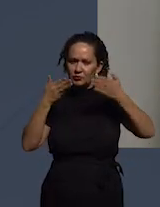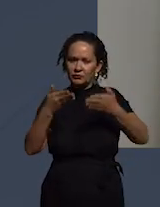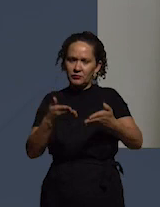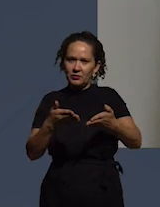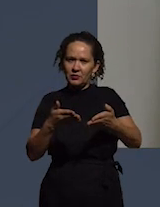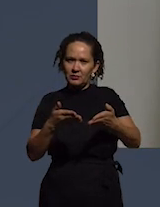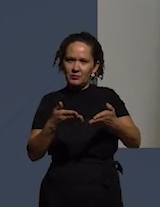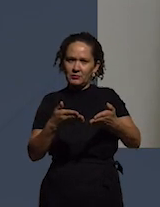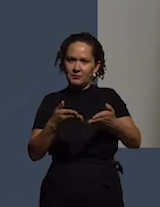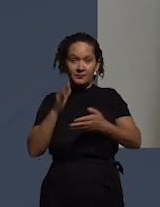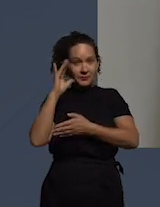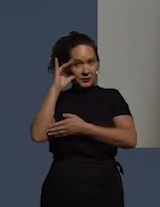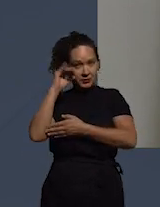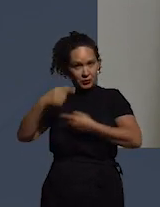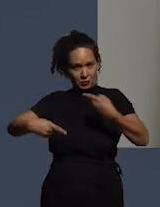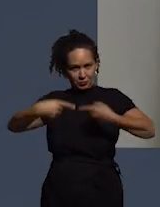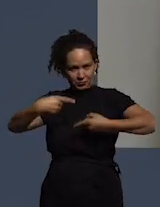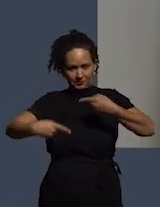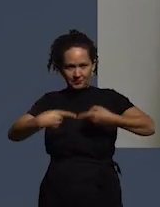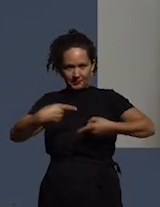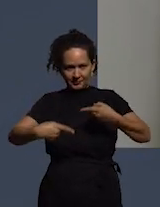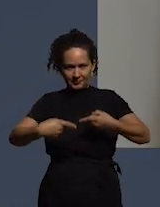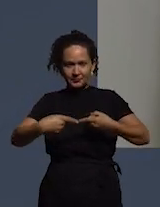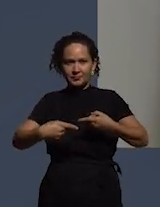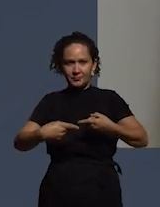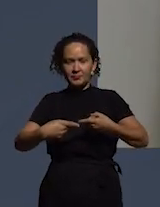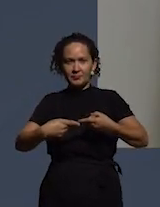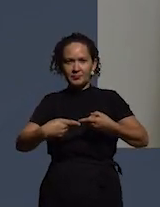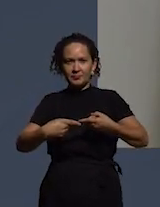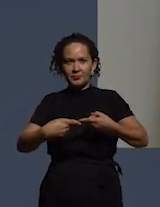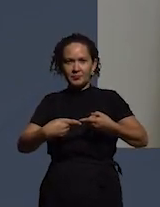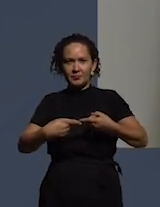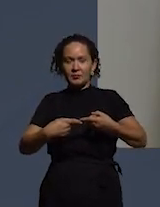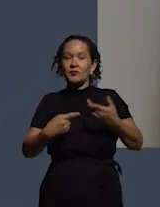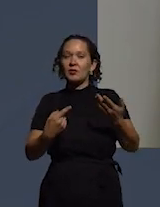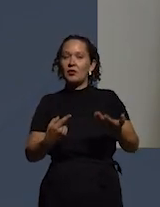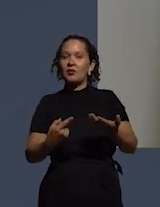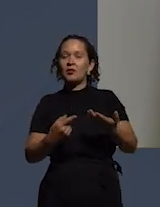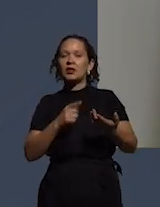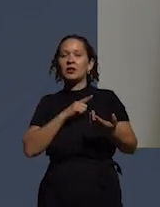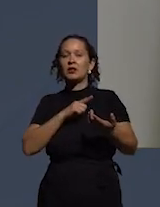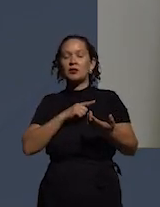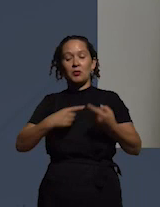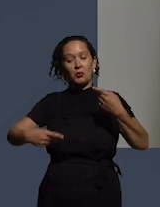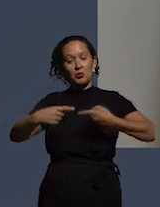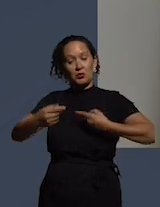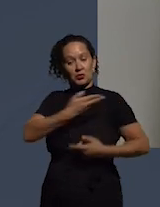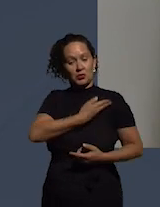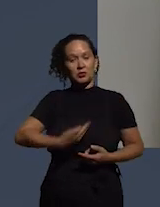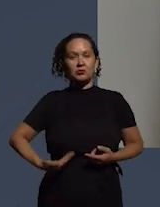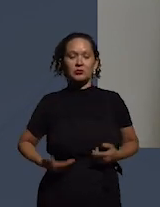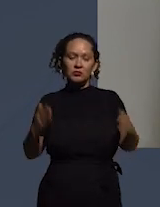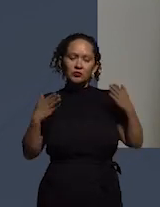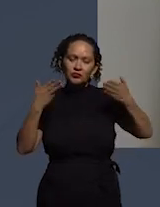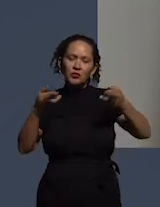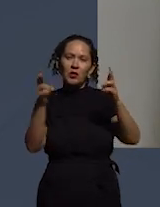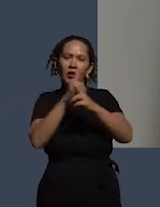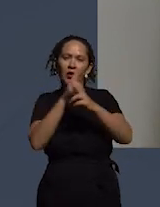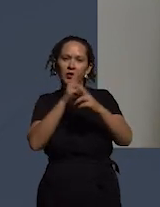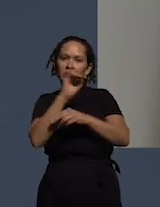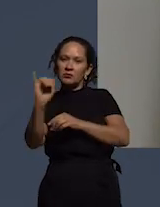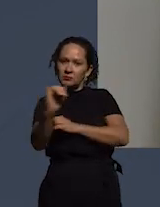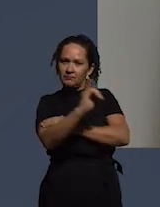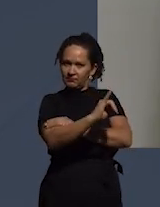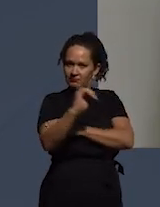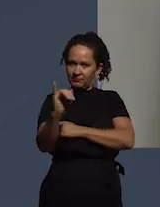ciências políticas na oferta de cursos em políticas públicas em relações internacionais